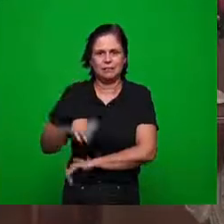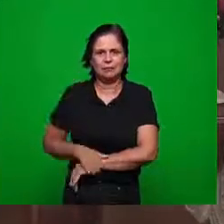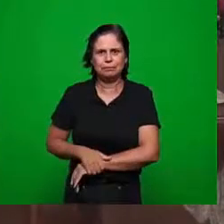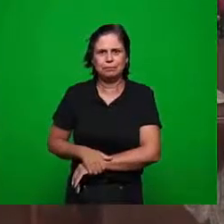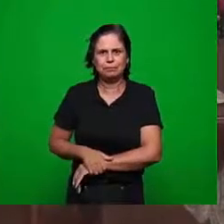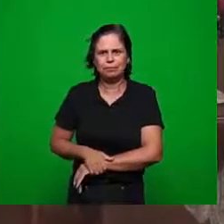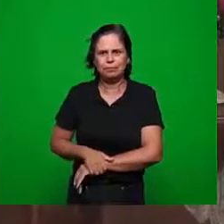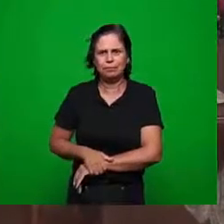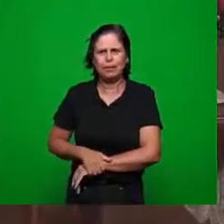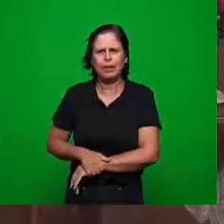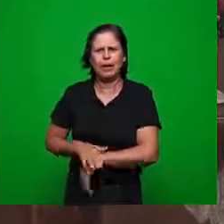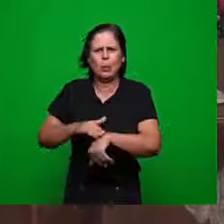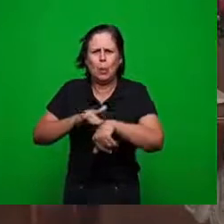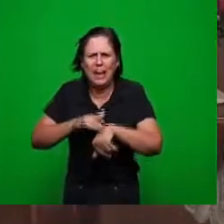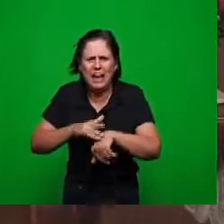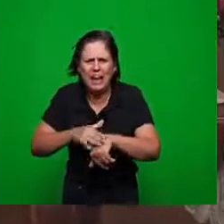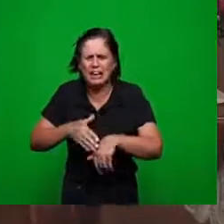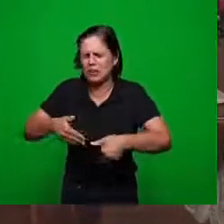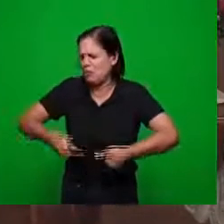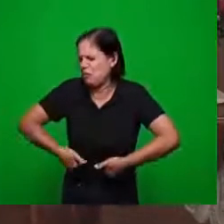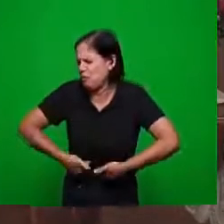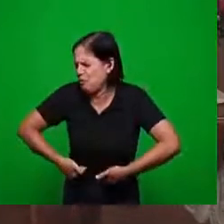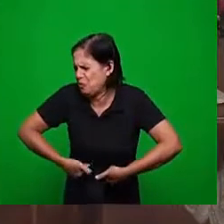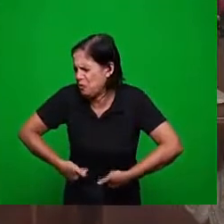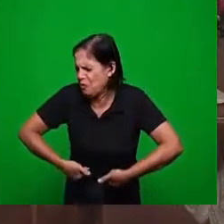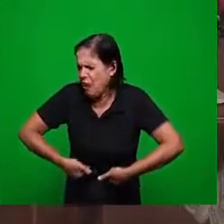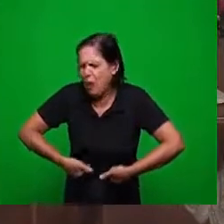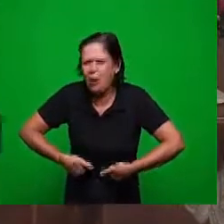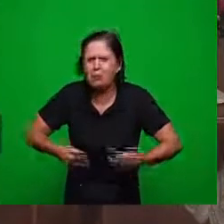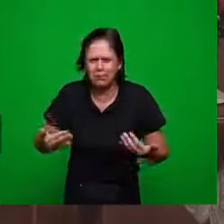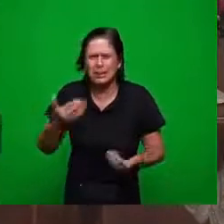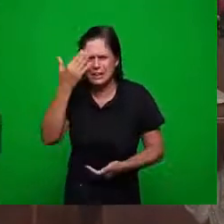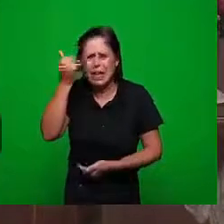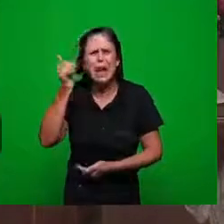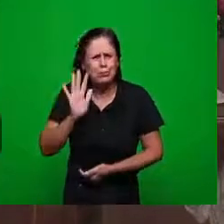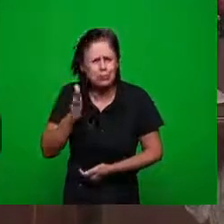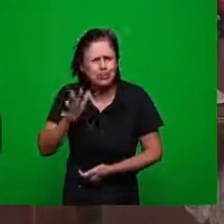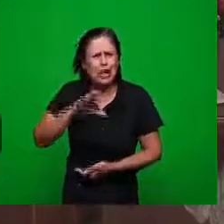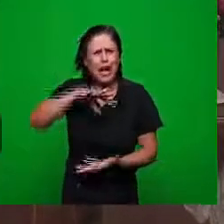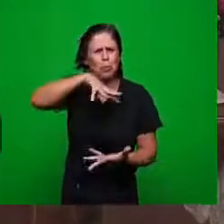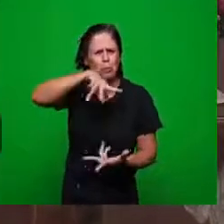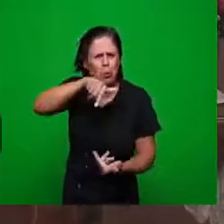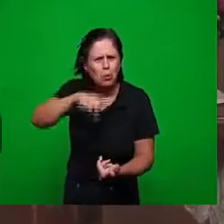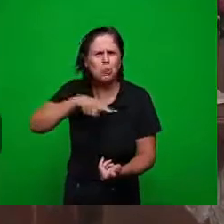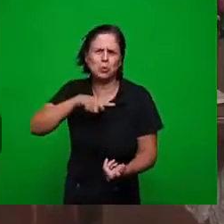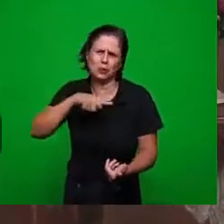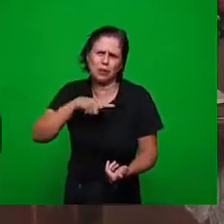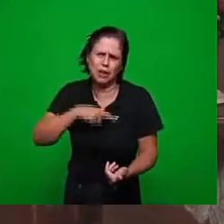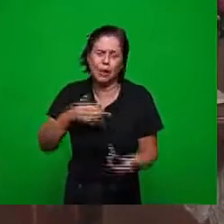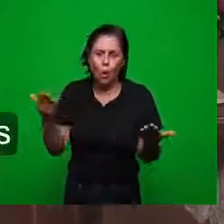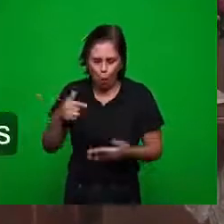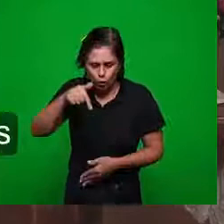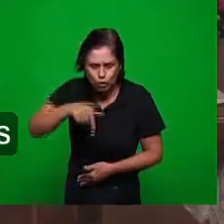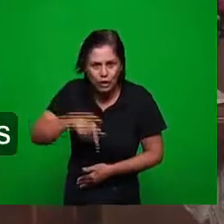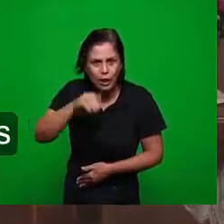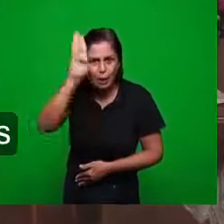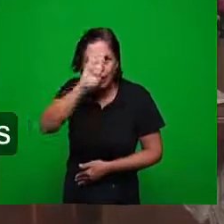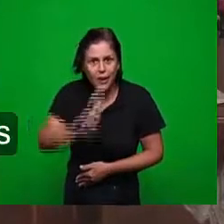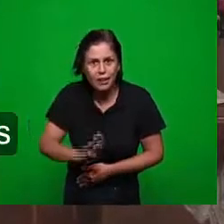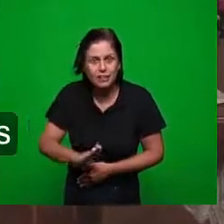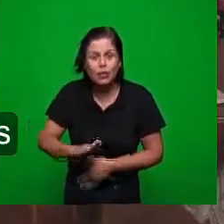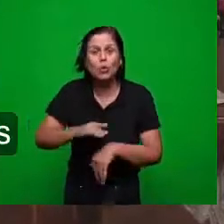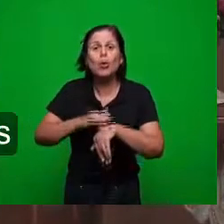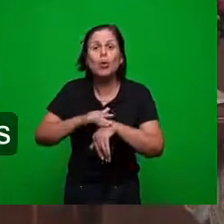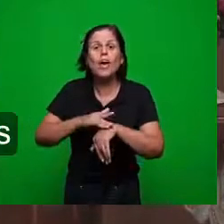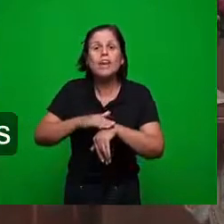peste fome em vários lugares não precisa explicar mais então nós estamos hoje nós estamos com febre amarela aqui no Brasil